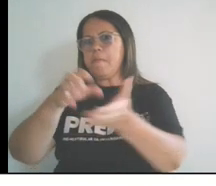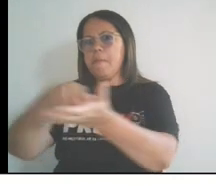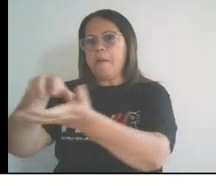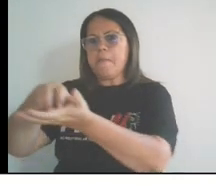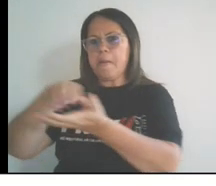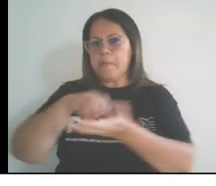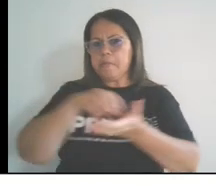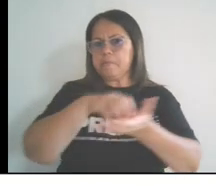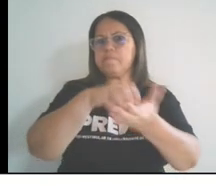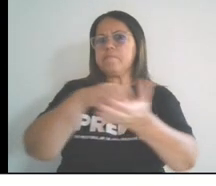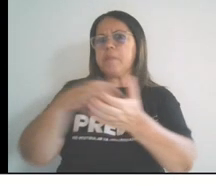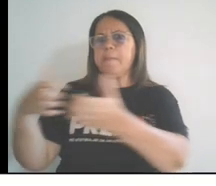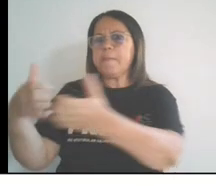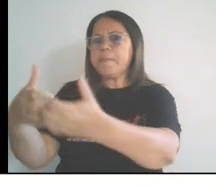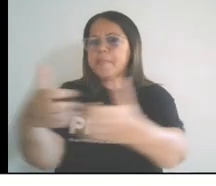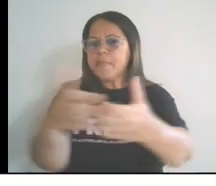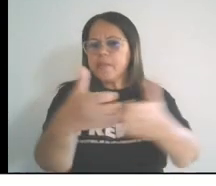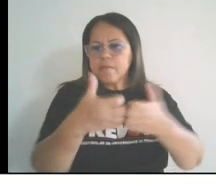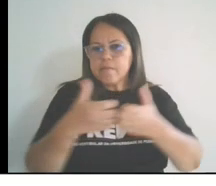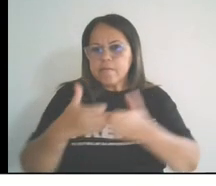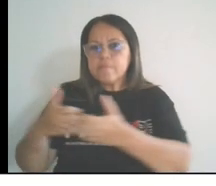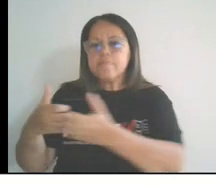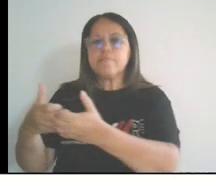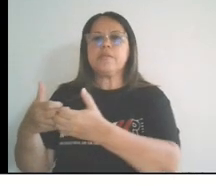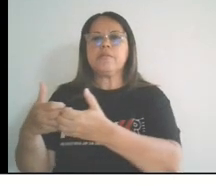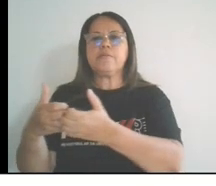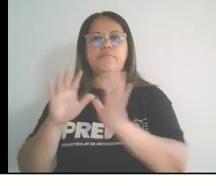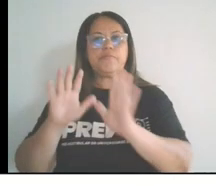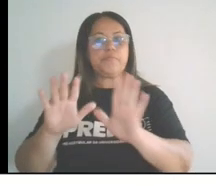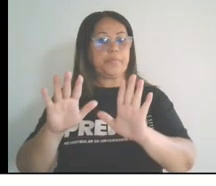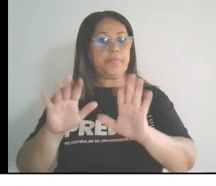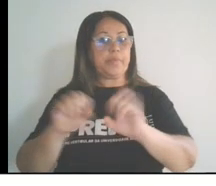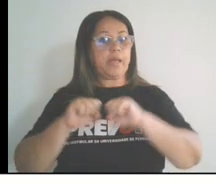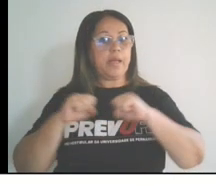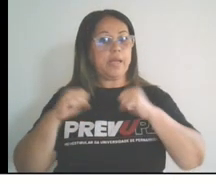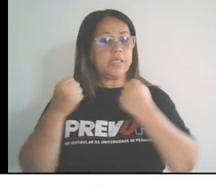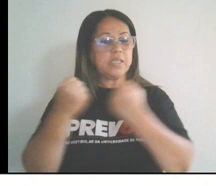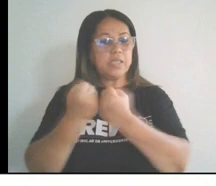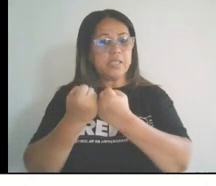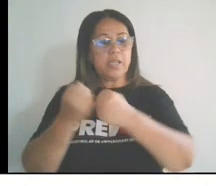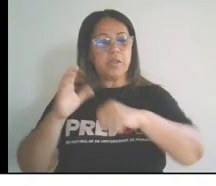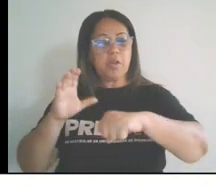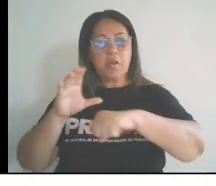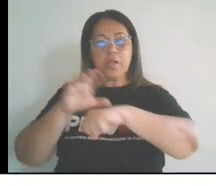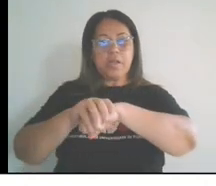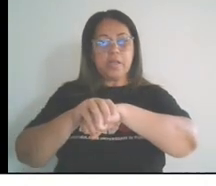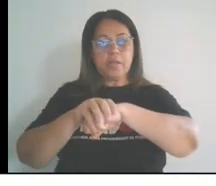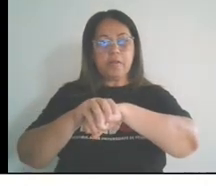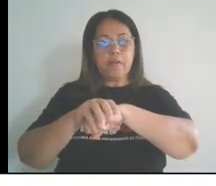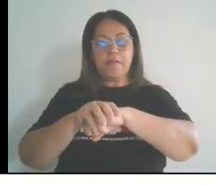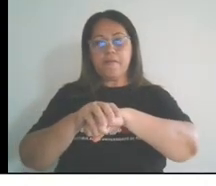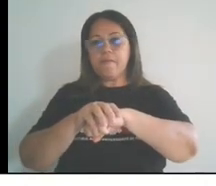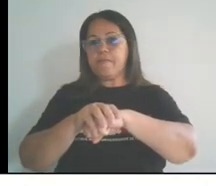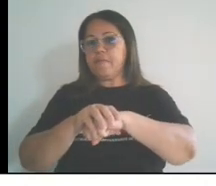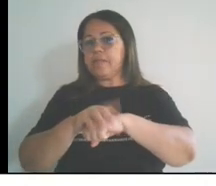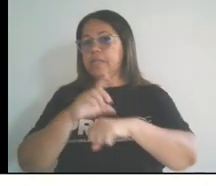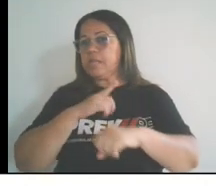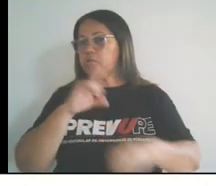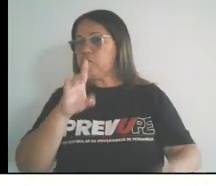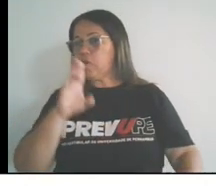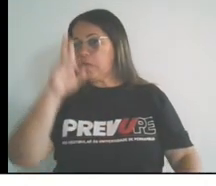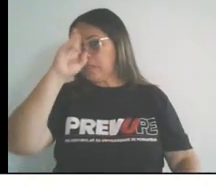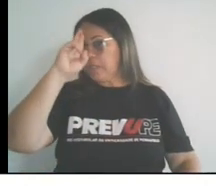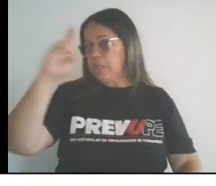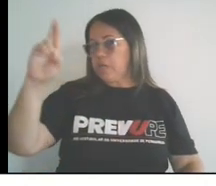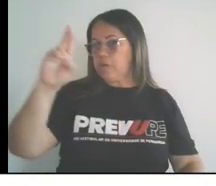A sociedade colonial não era formada apenas por senhores de higênios e pessoas